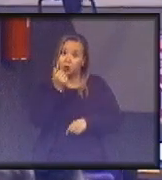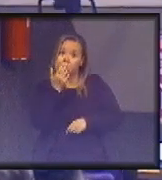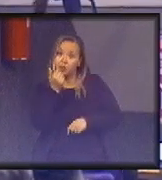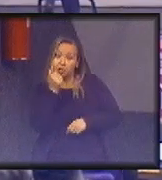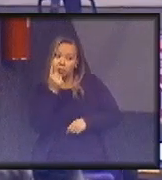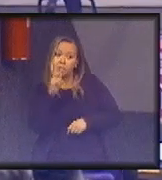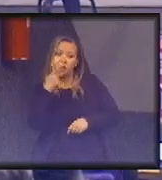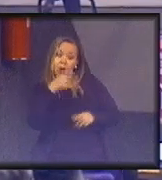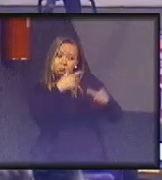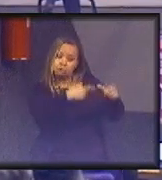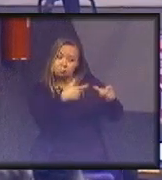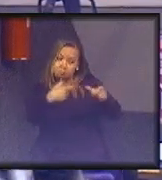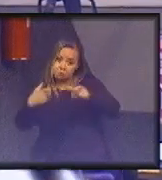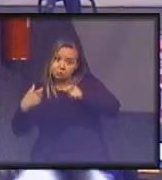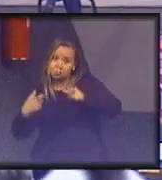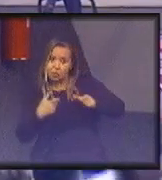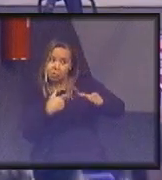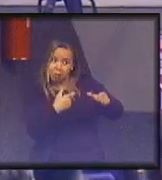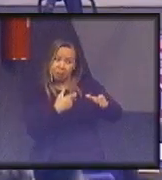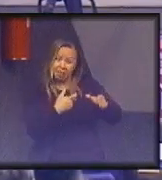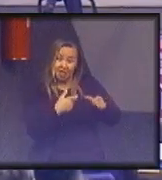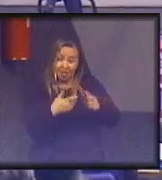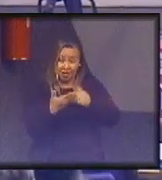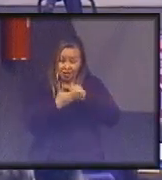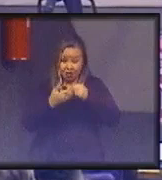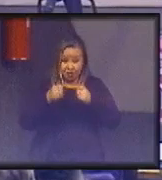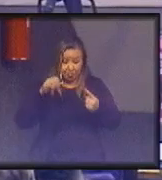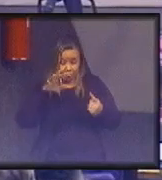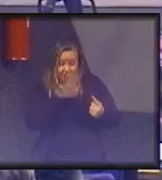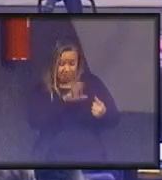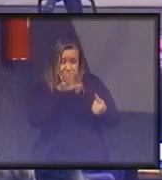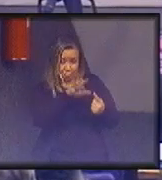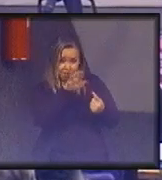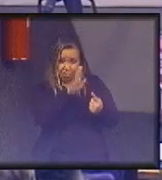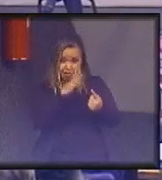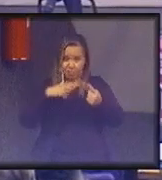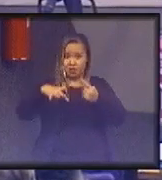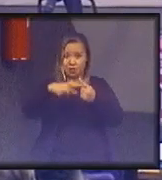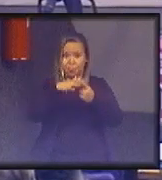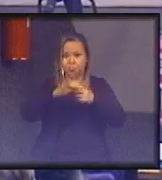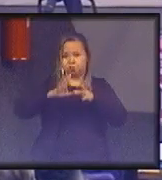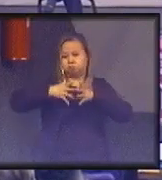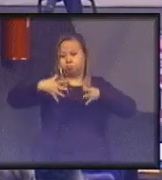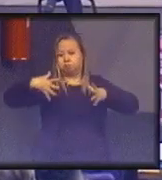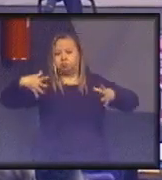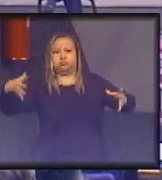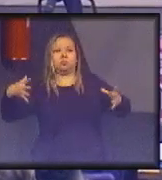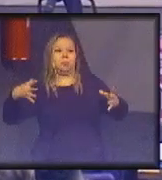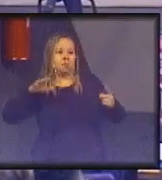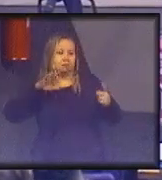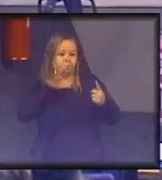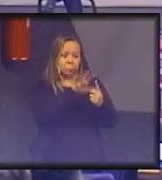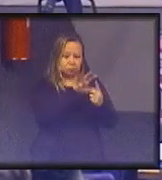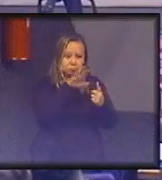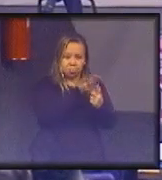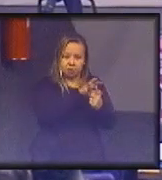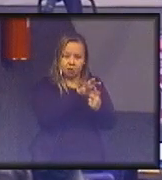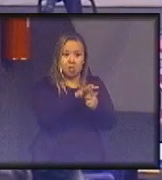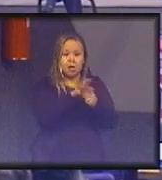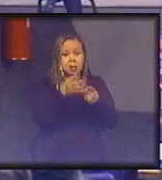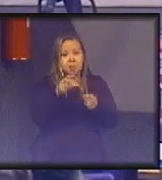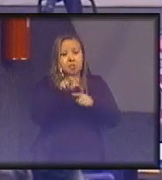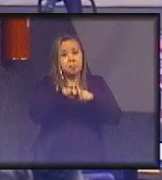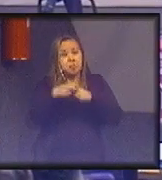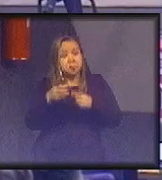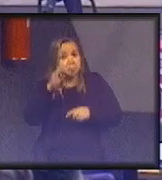onde o nível do impacto socioambiental é maior e, portanto, deveriam ser